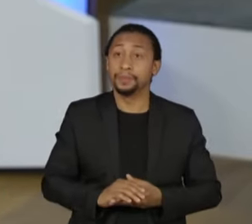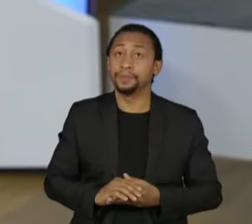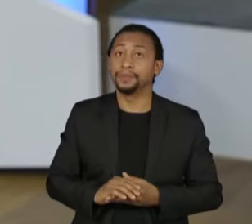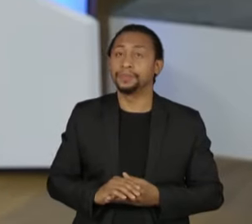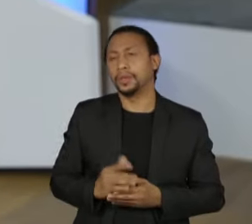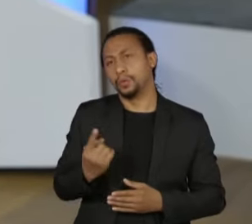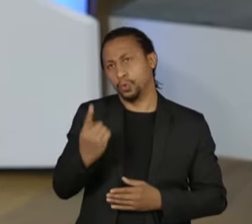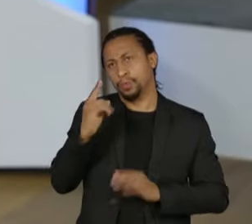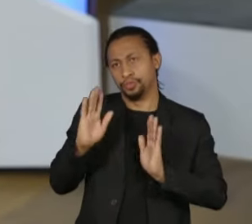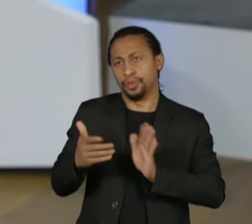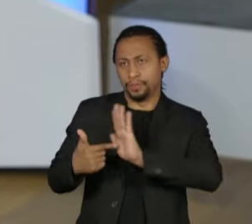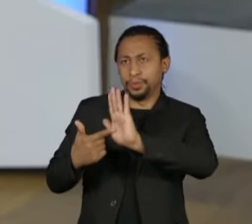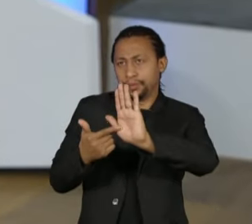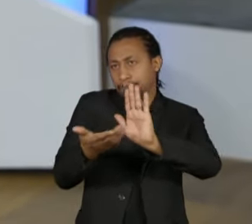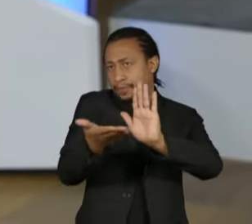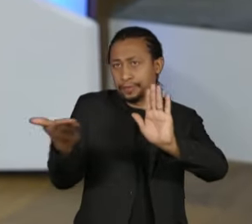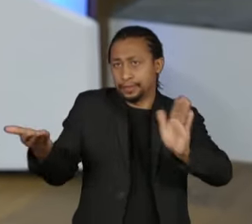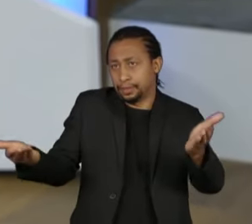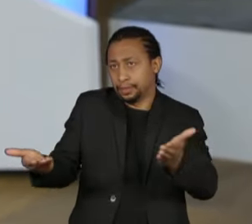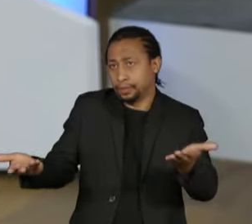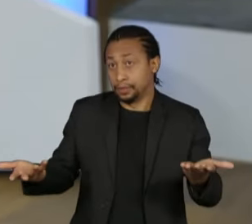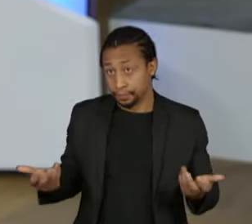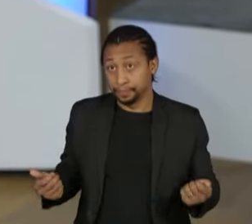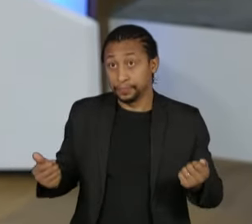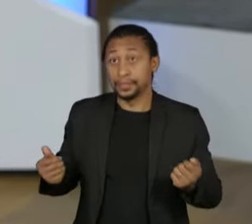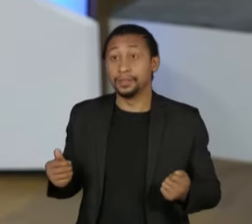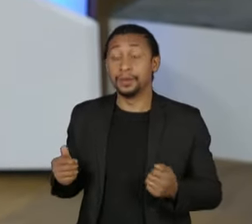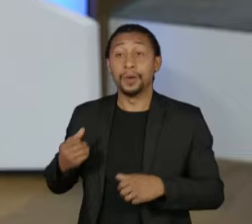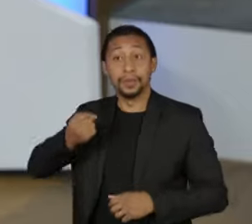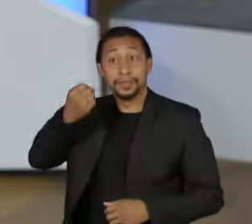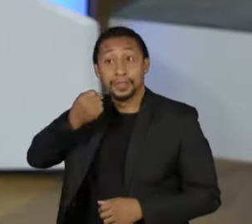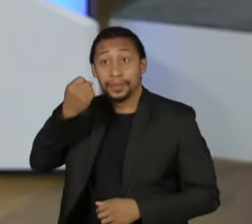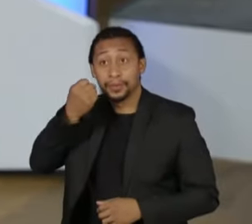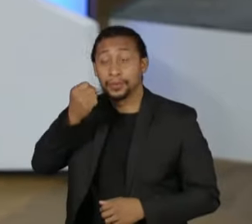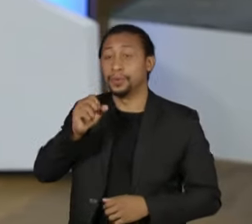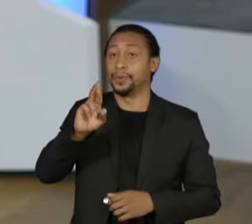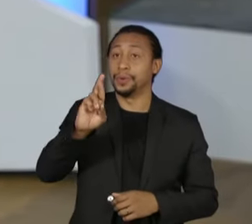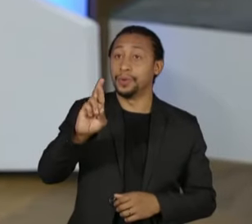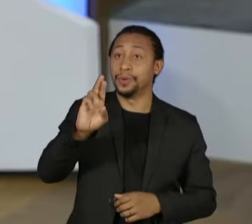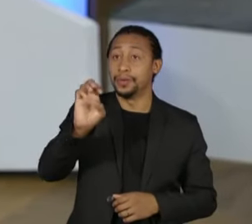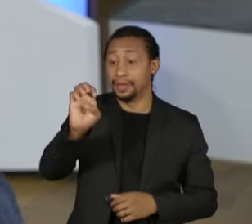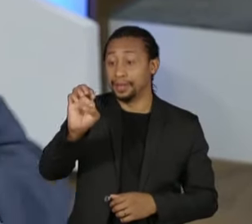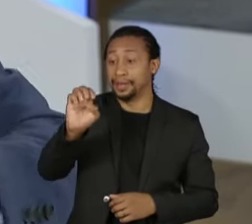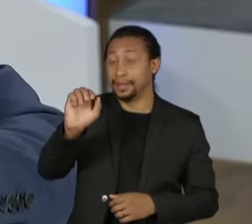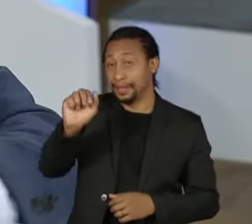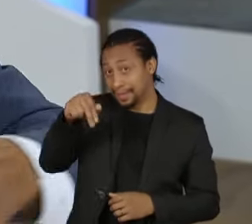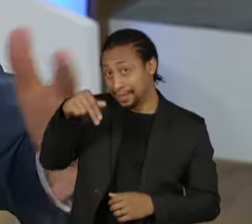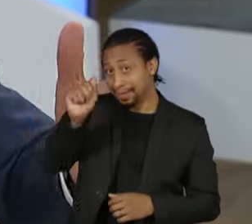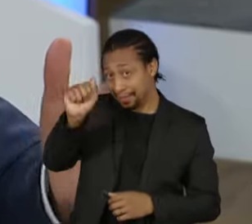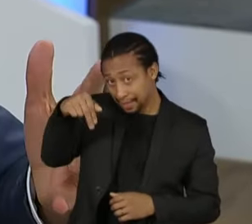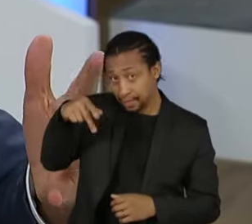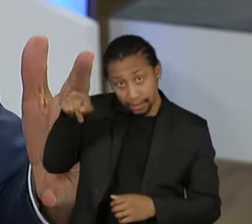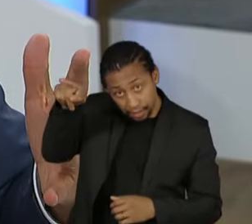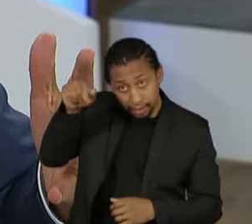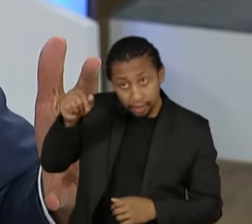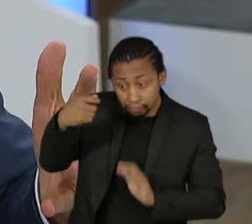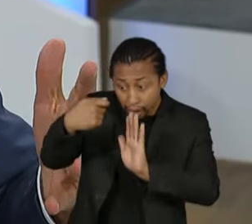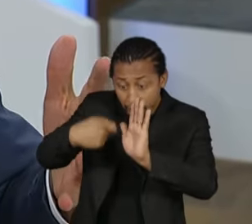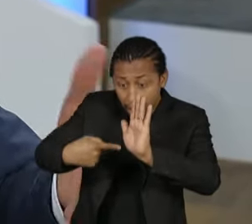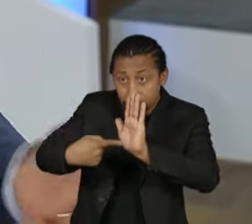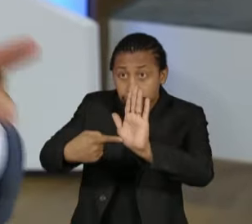pelo senador Renan Calheiros, está certo? É uma alternativa. Aqui vai ficar em modo claro.